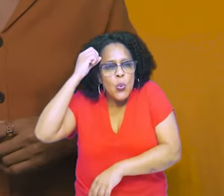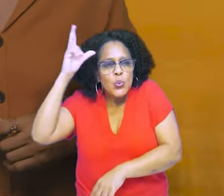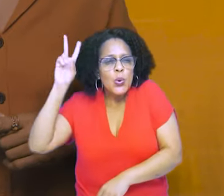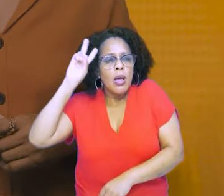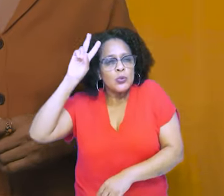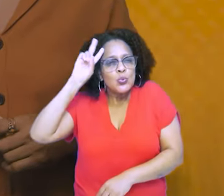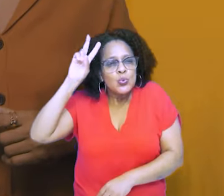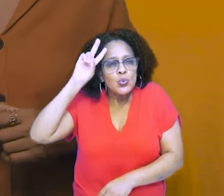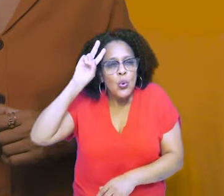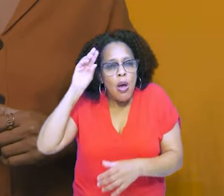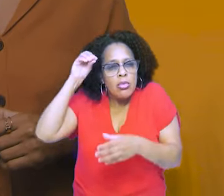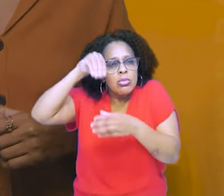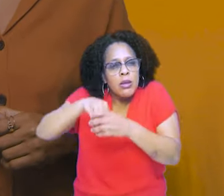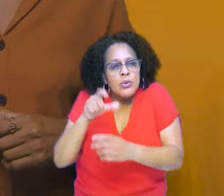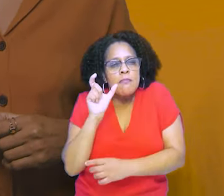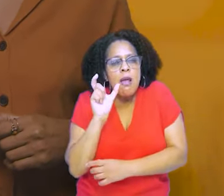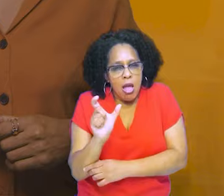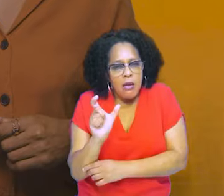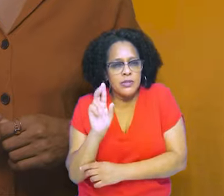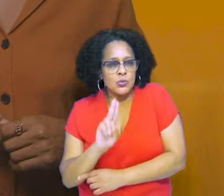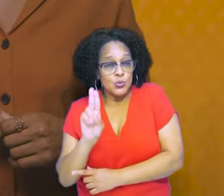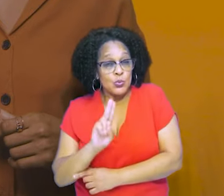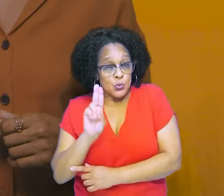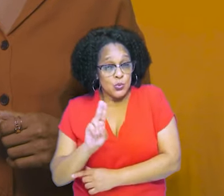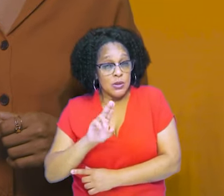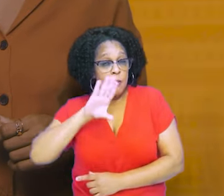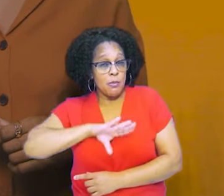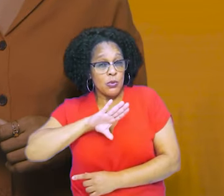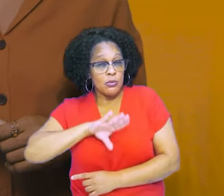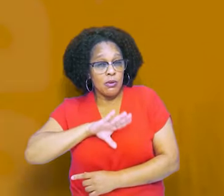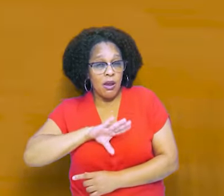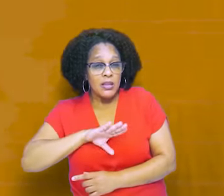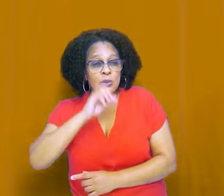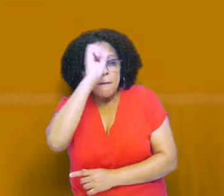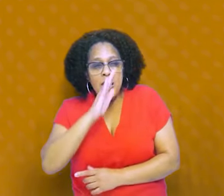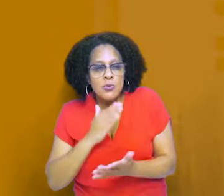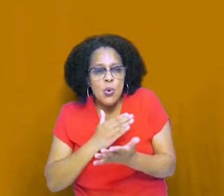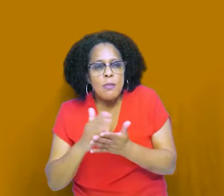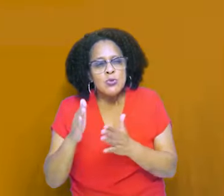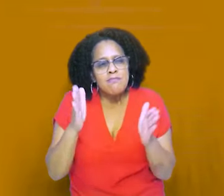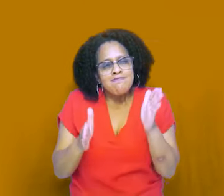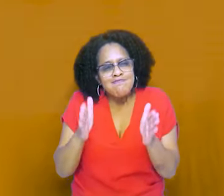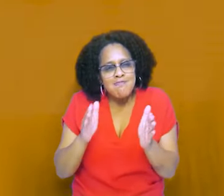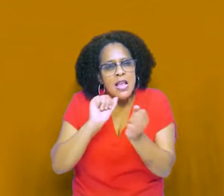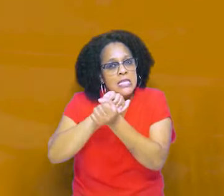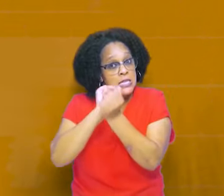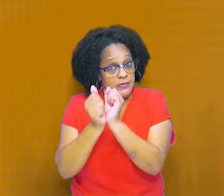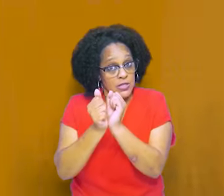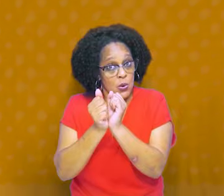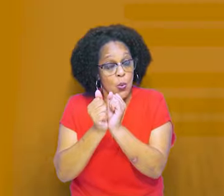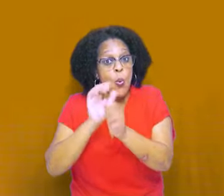As palavras dizem muito da cultura e da história de uma sociedade e devemos ter em mente que o nosso próprio